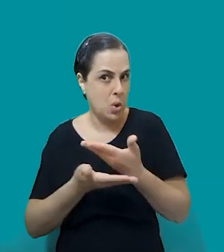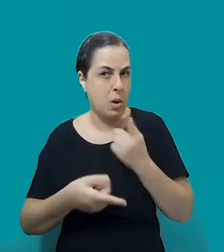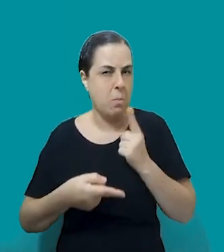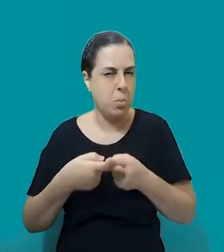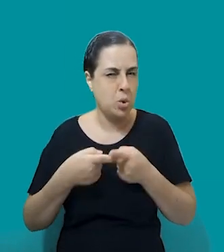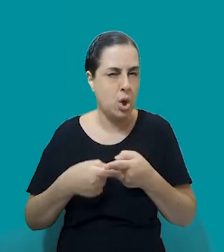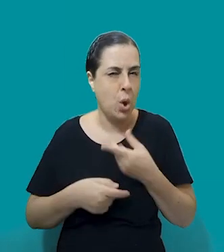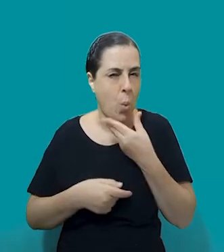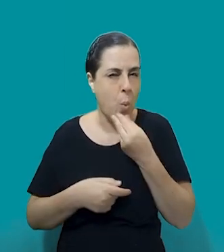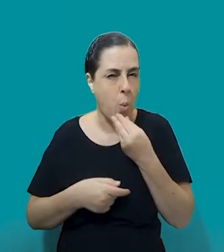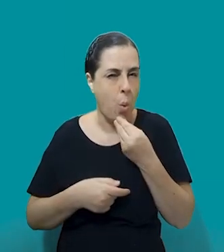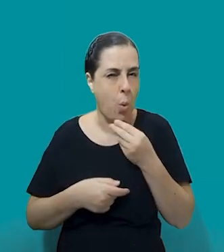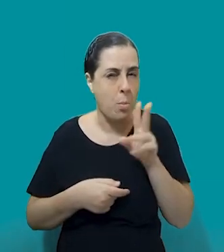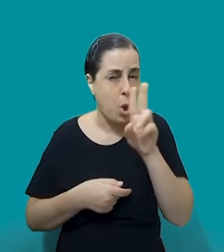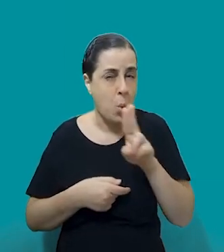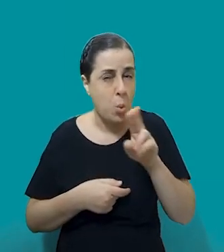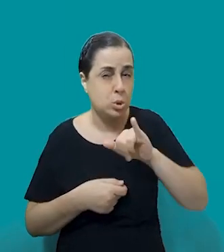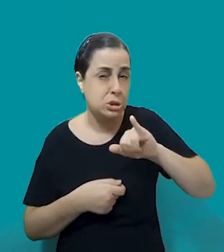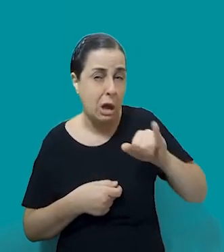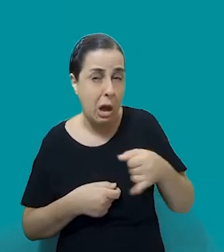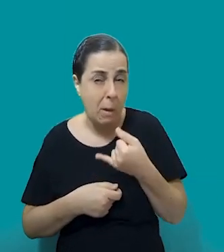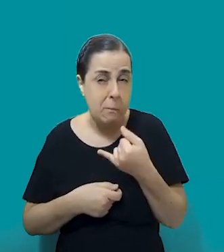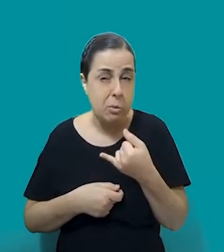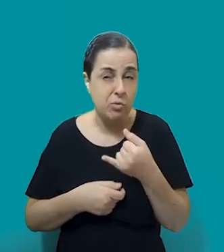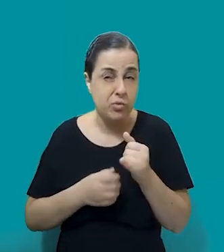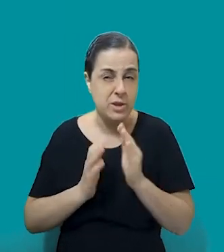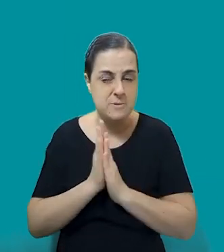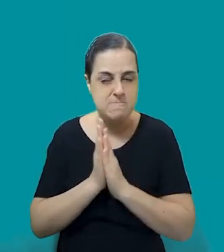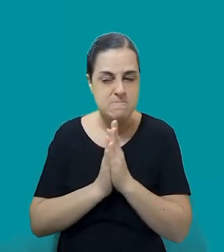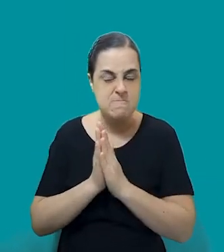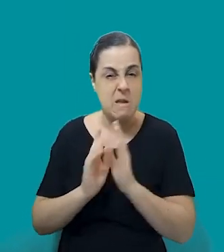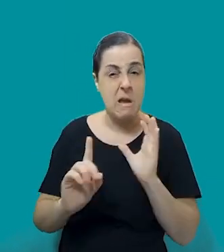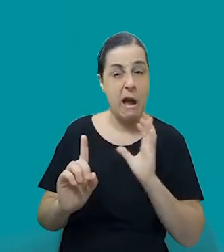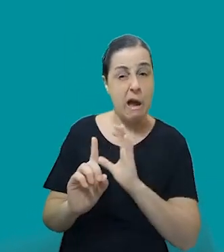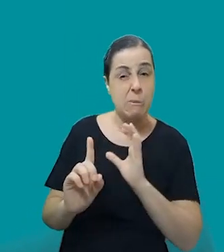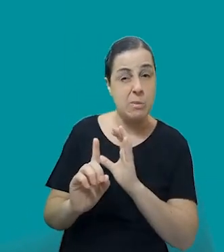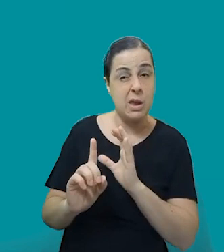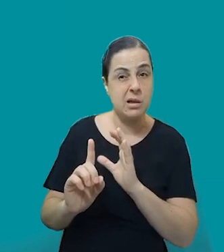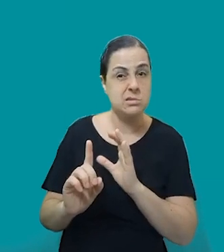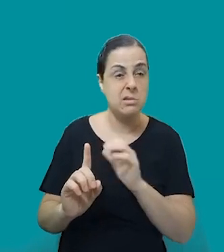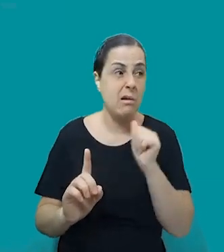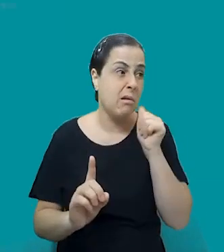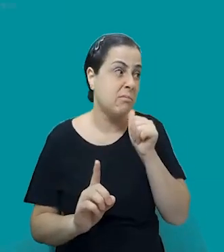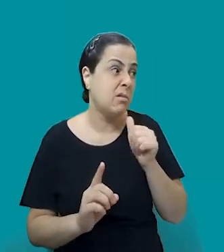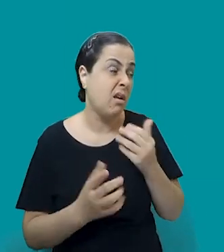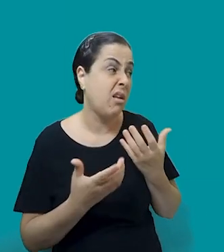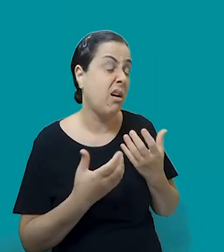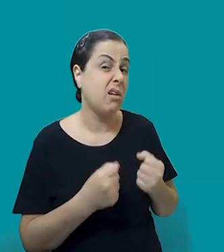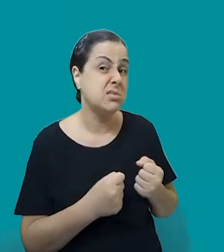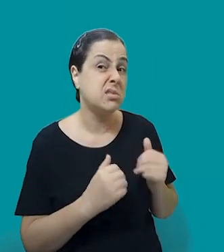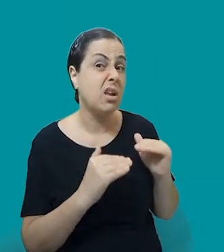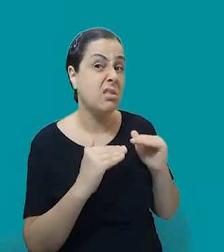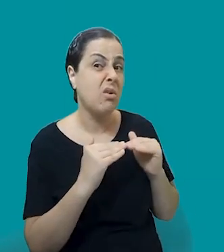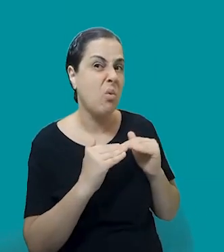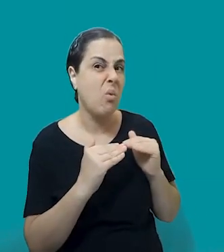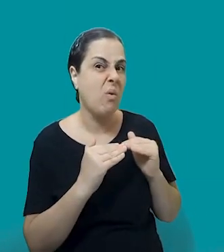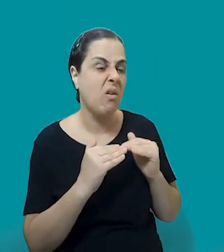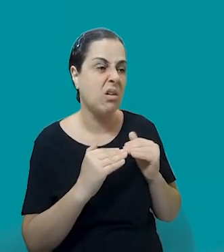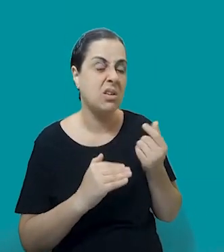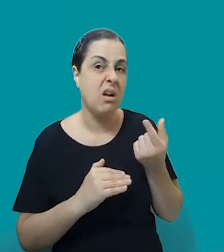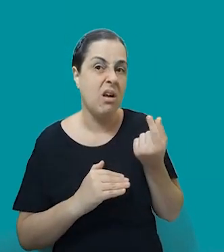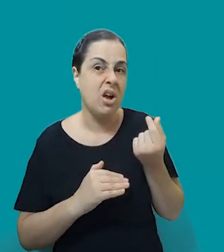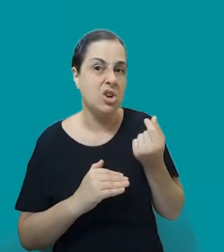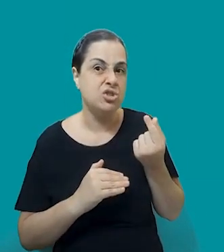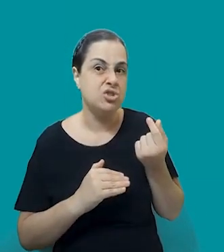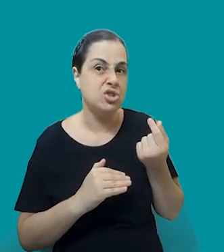usando a ameaça de tomar a guarda dessas crianças para fazer com que a mulher concorde, às vezes, com algum acordo financeiro que é